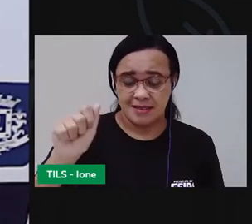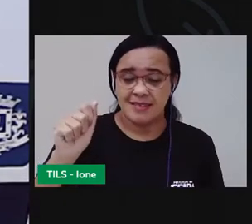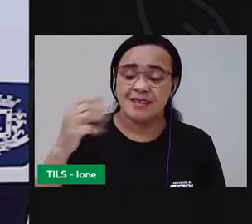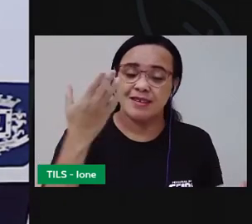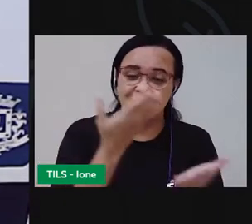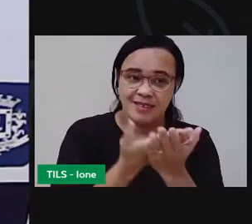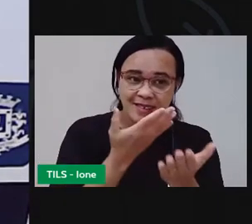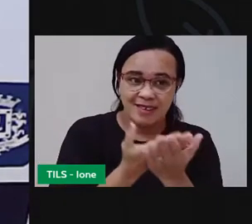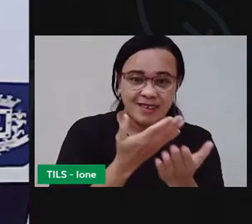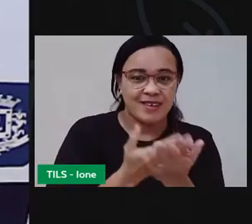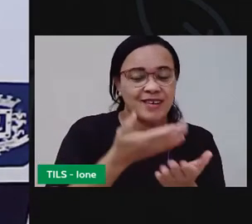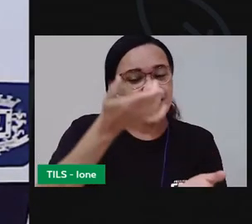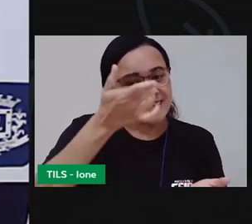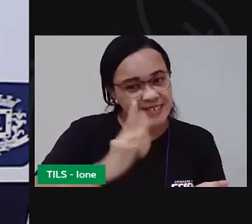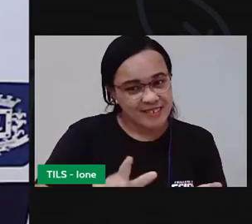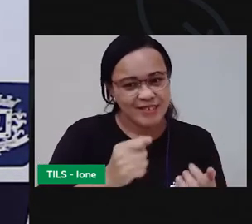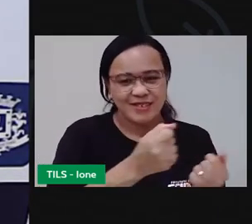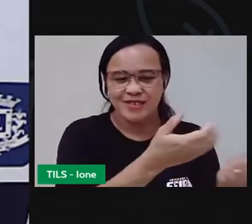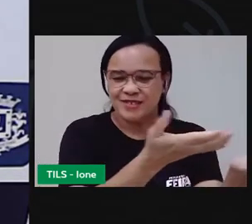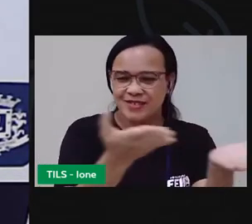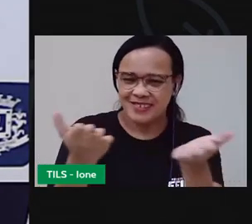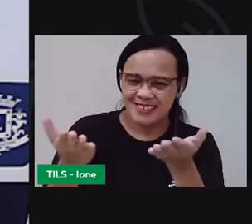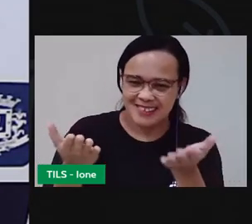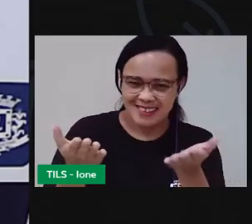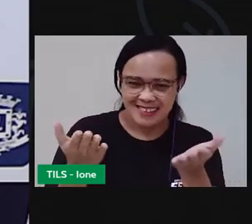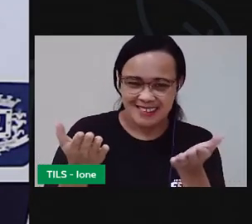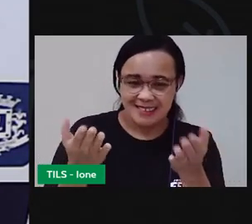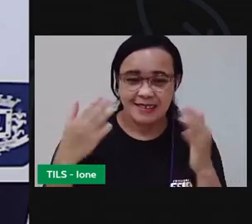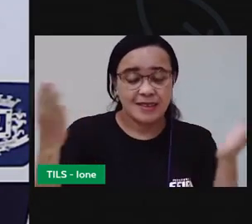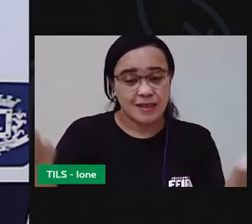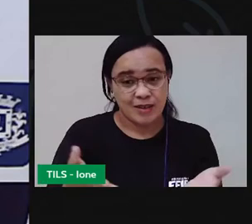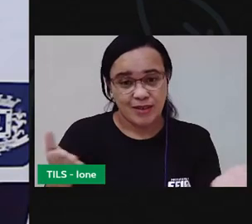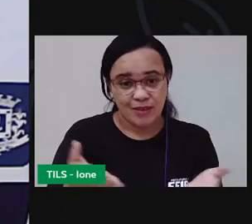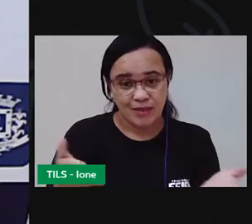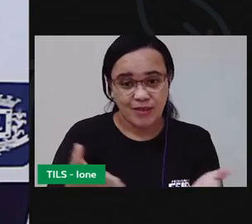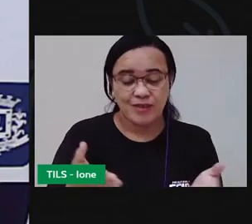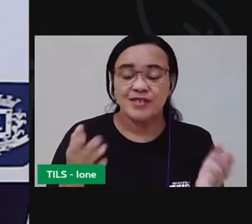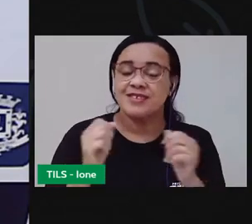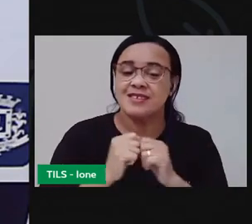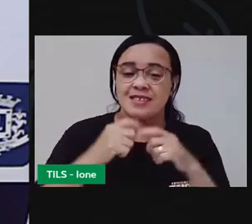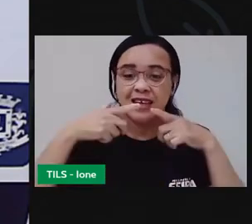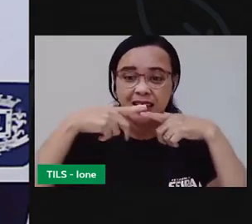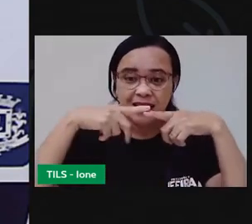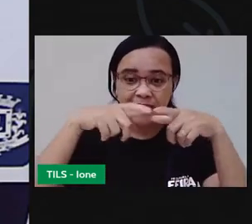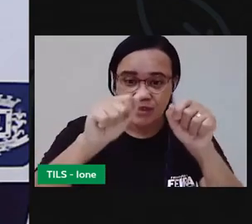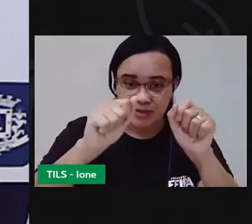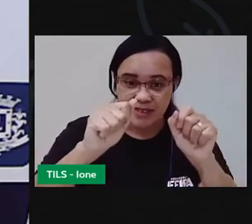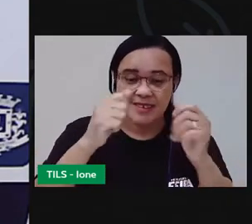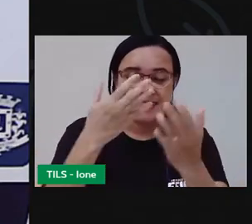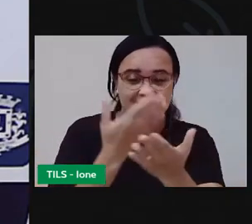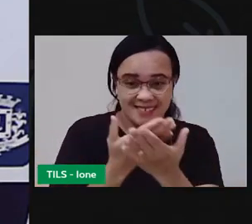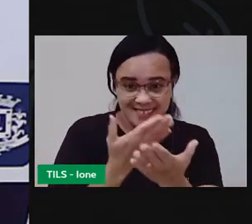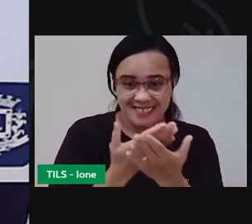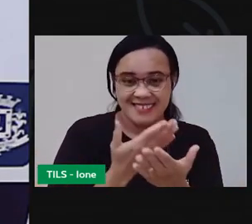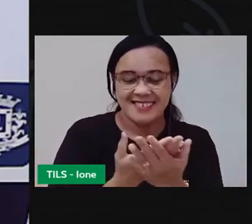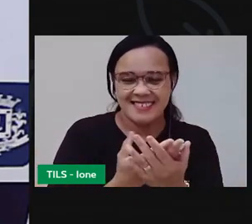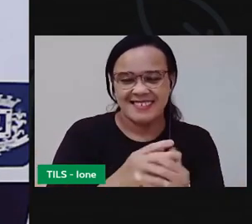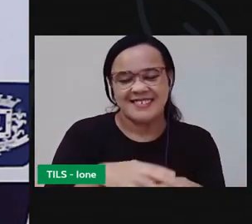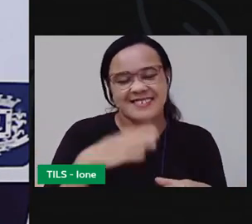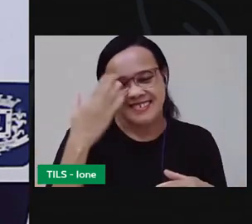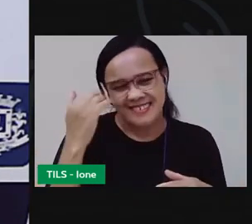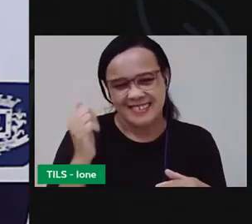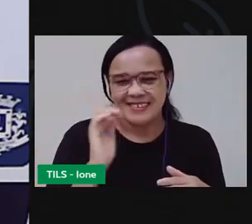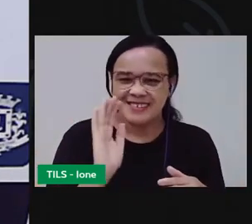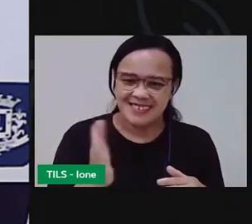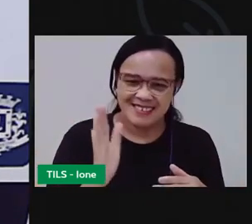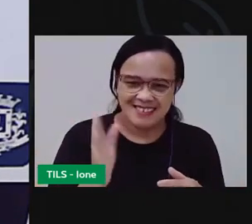aula a gente vai trabalhar ali com a área do conhecimento de linguagem. Então, já sabe,